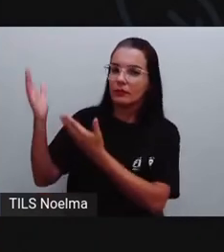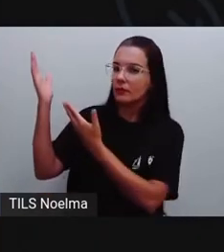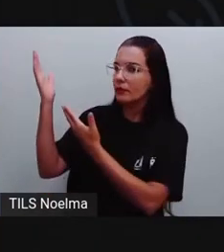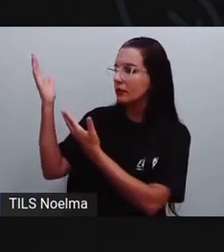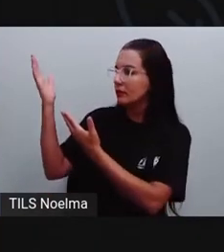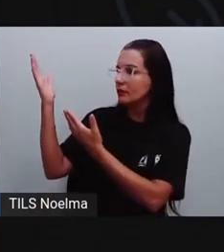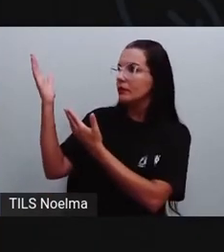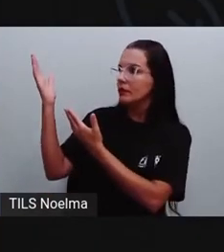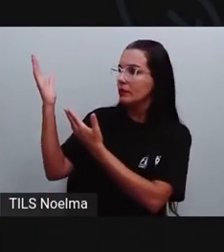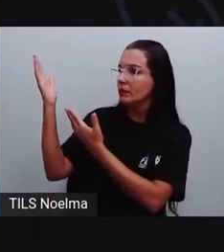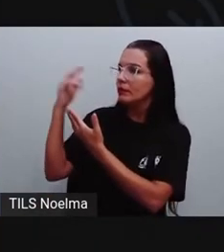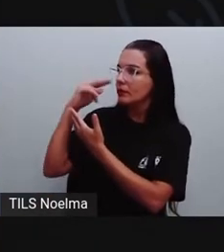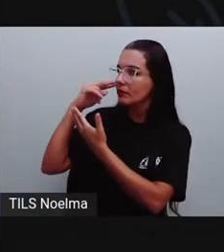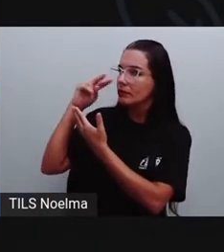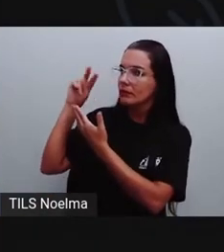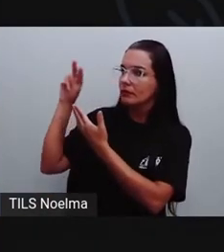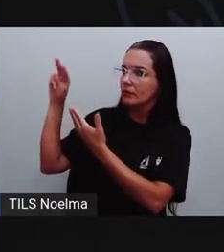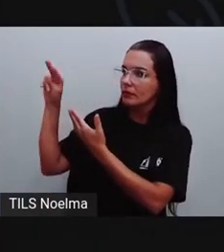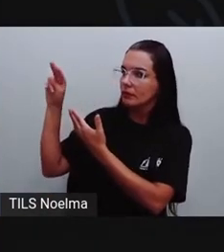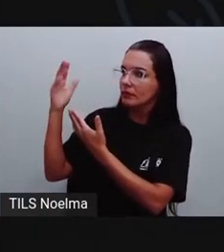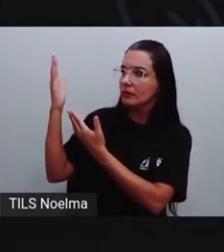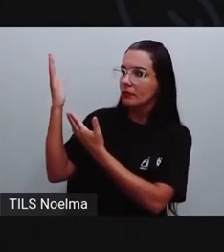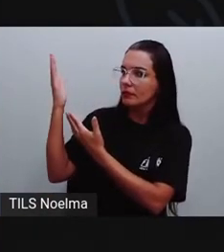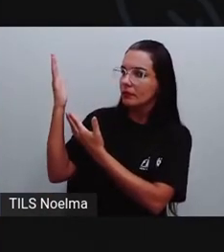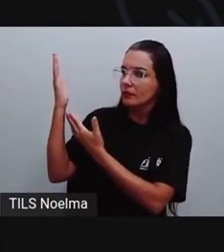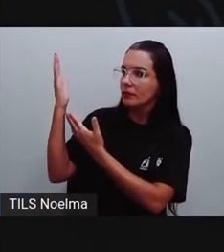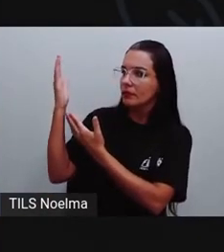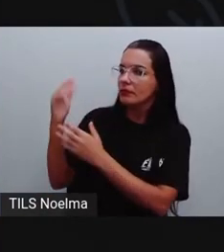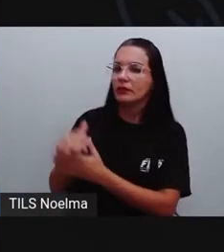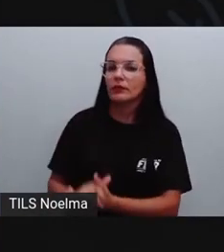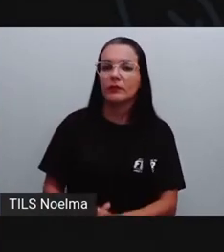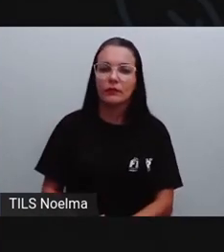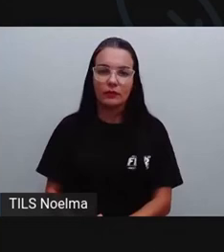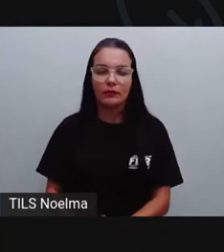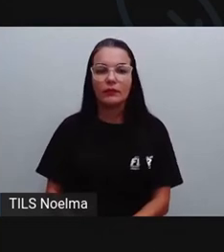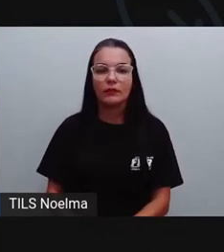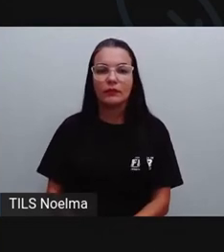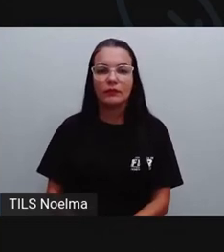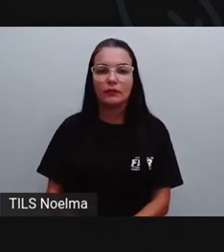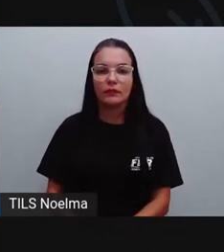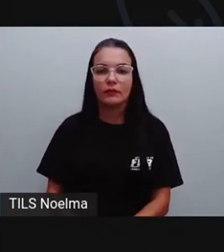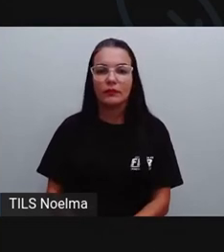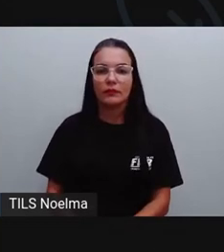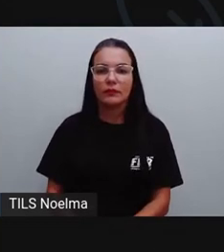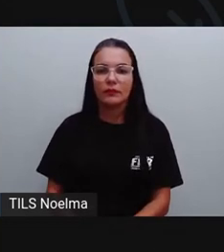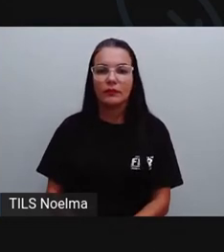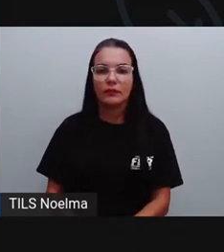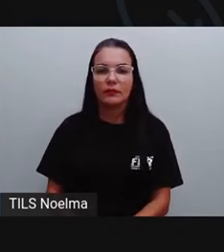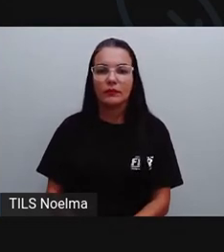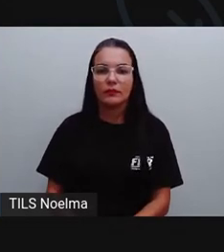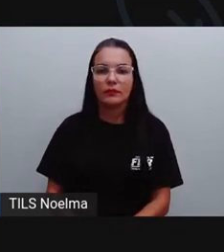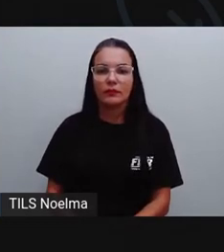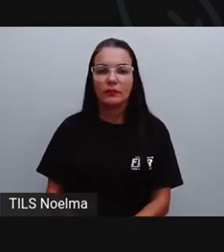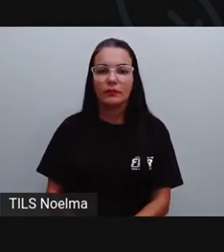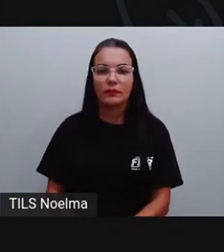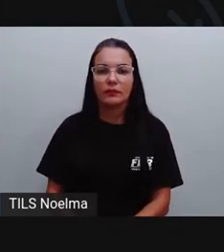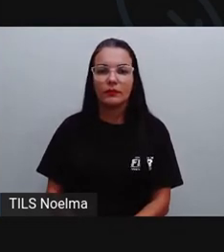Então, ó, mais 9, nós temos o quê? 13 mais 1,